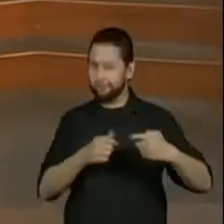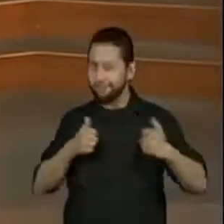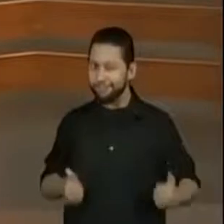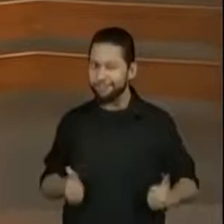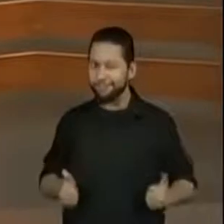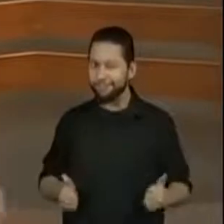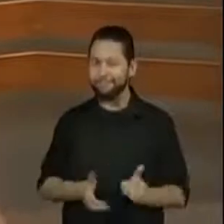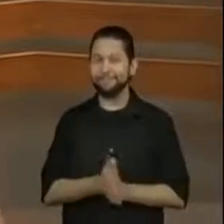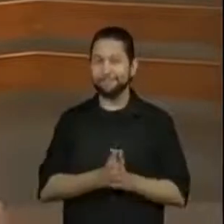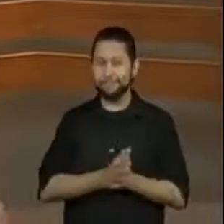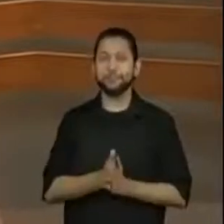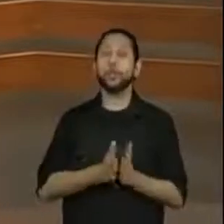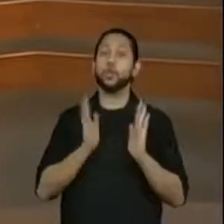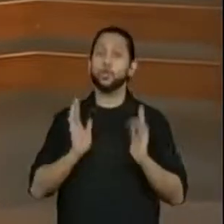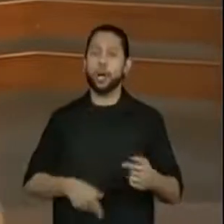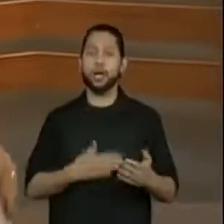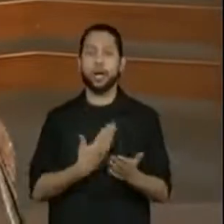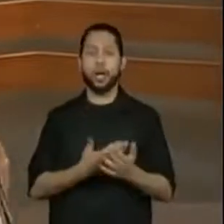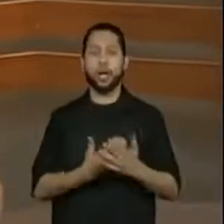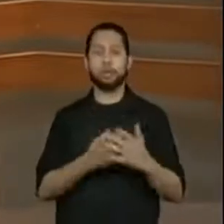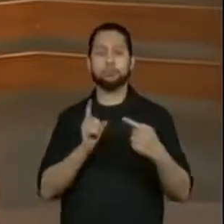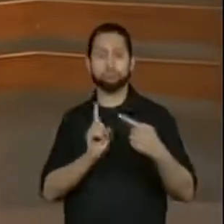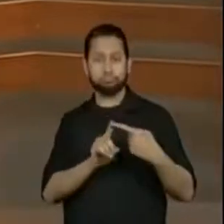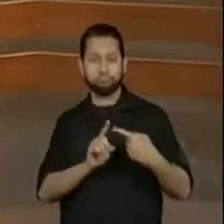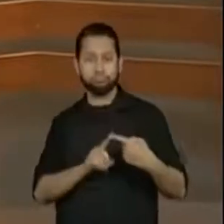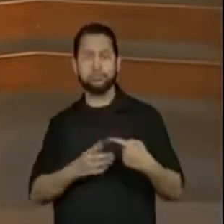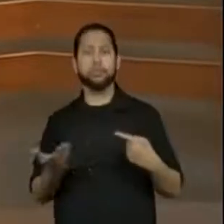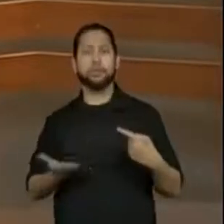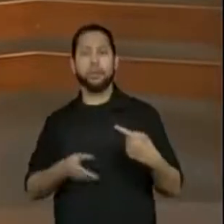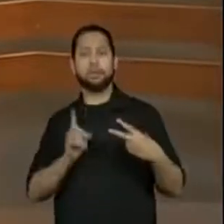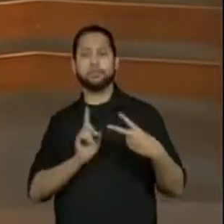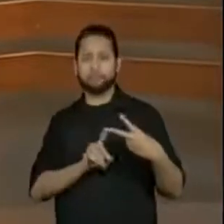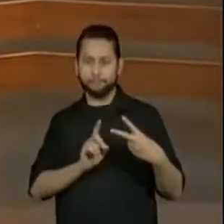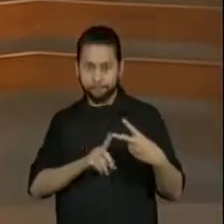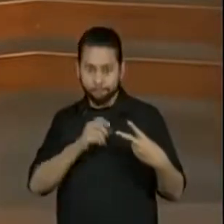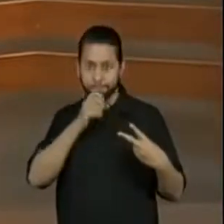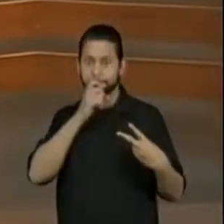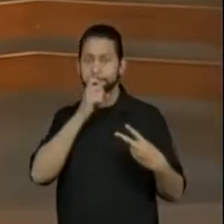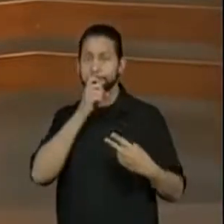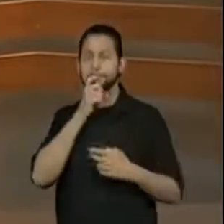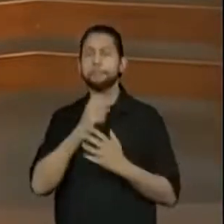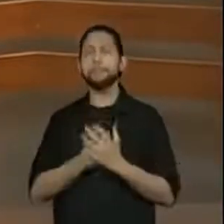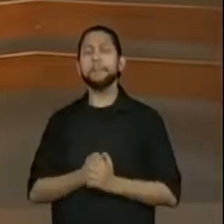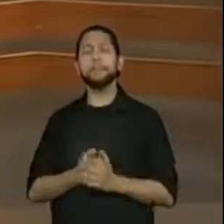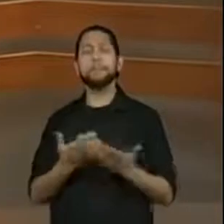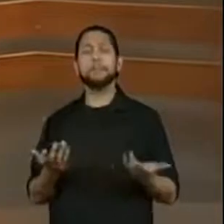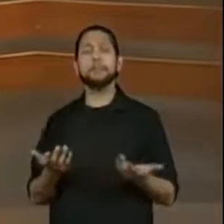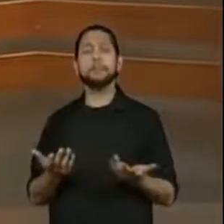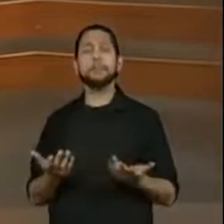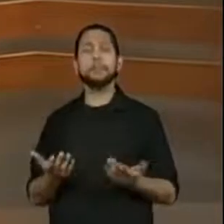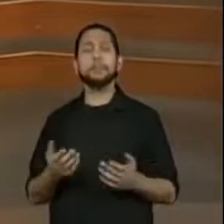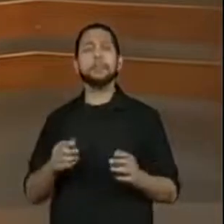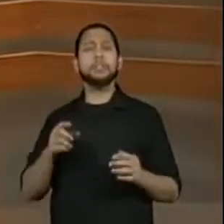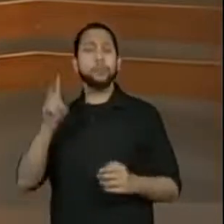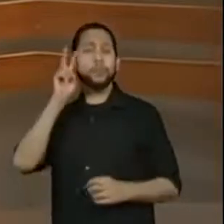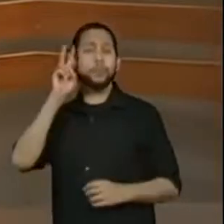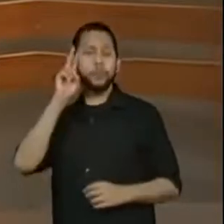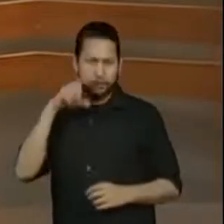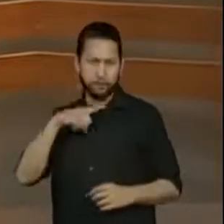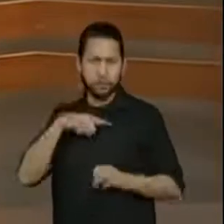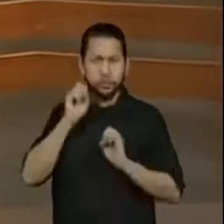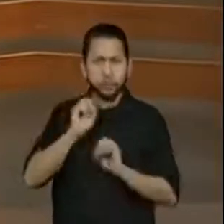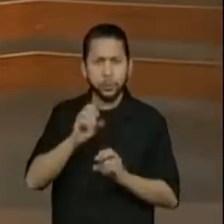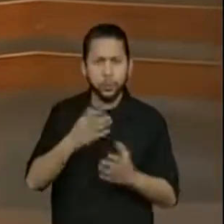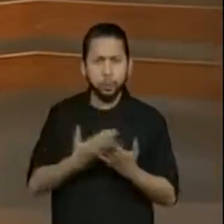ok? A gente já teve o nosso primeiro momento, a nossa aula 1 e essa é a aula 2. Mas pro gente não teve aula na segunda-feira,